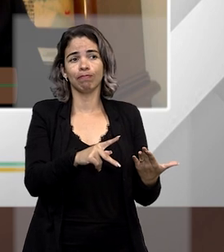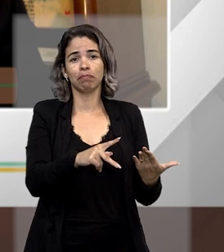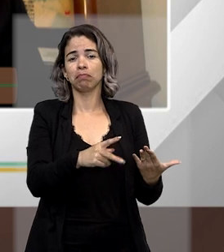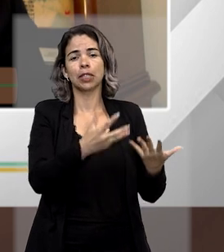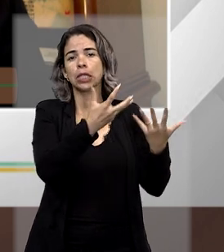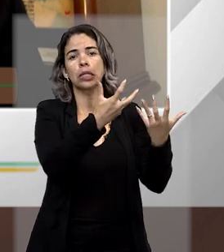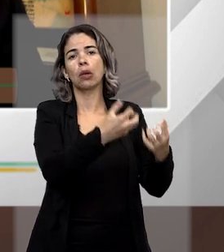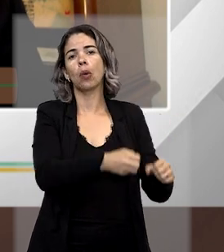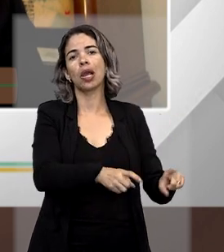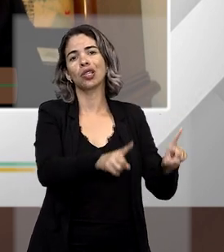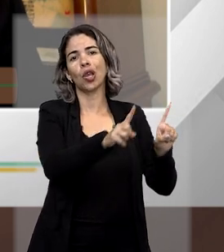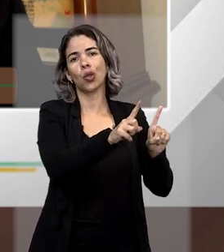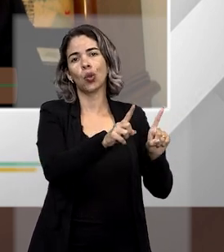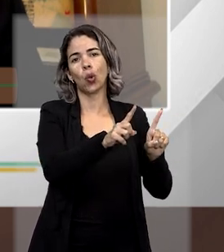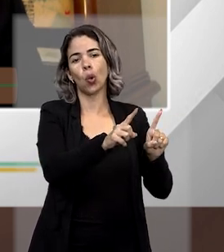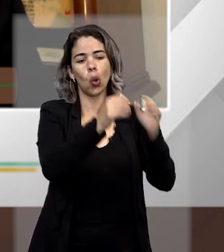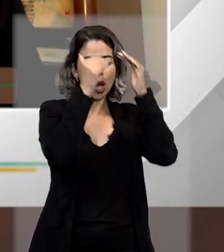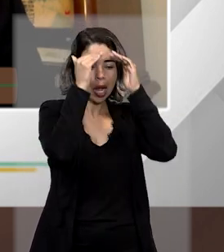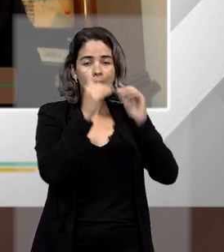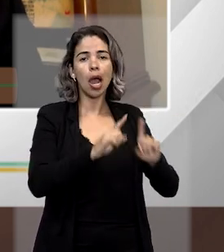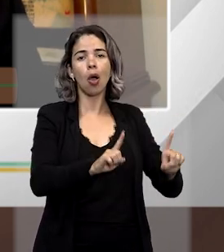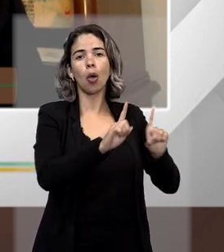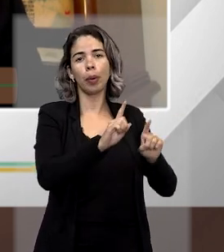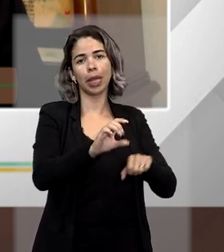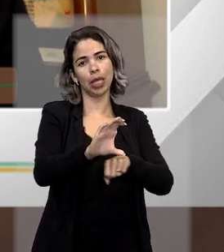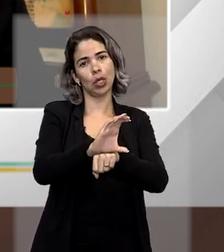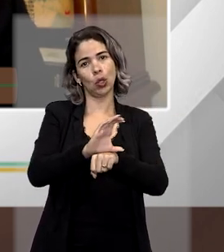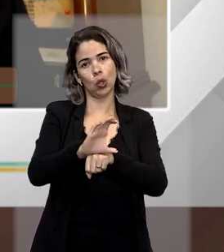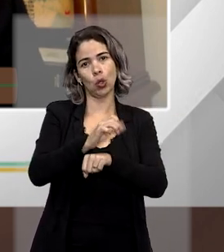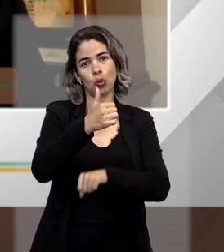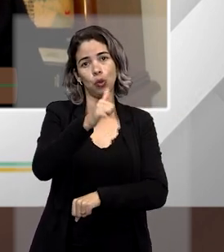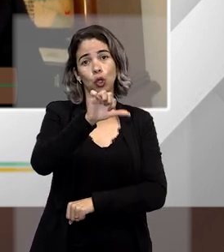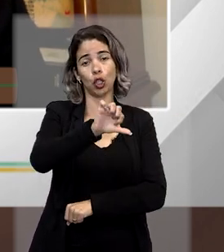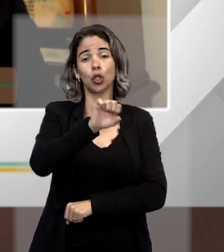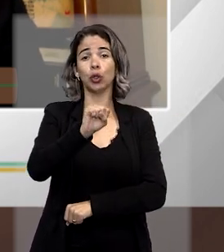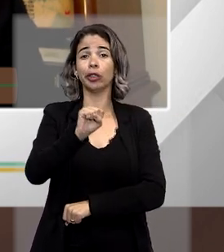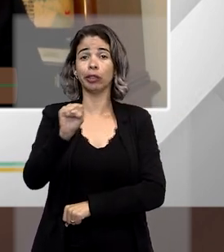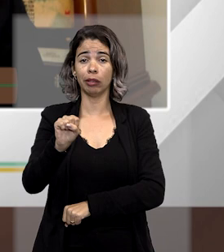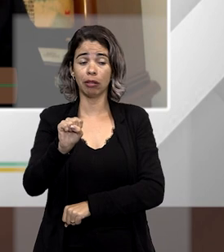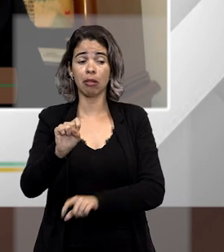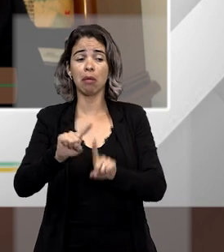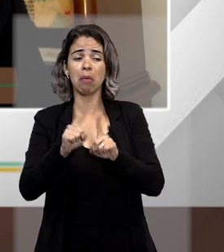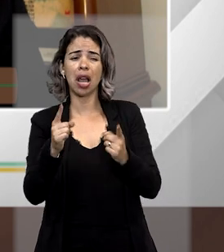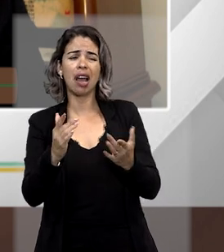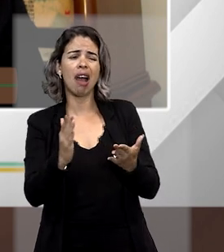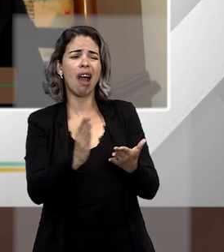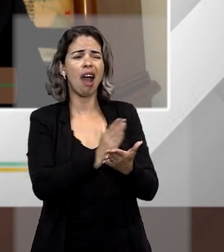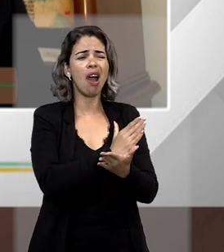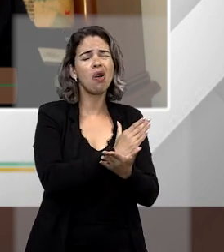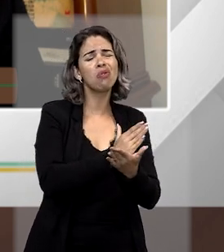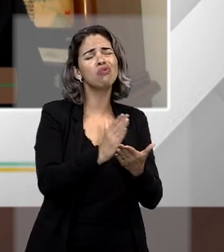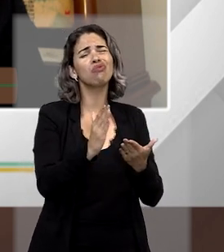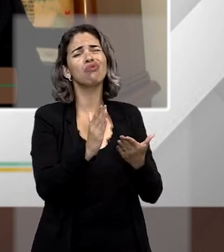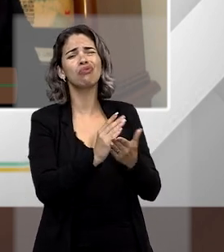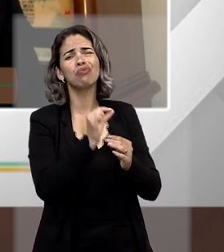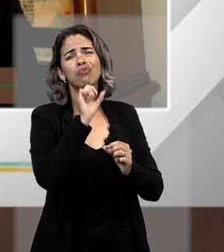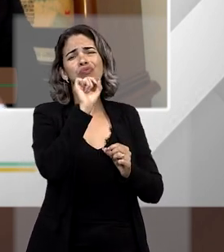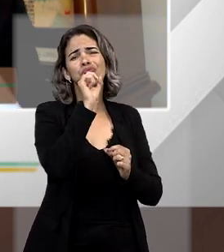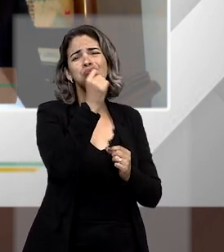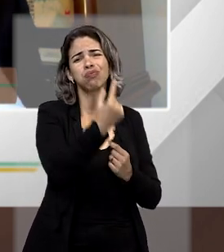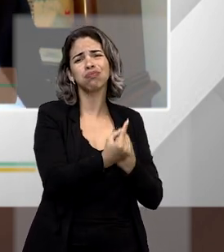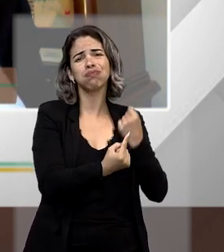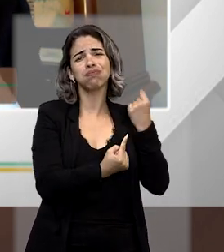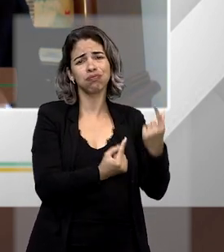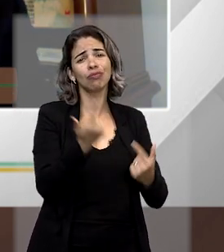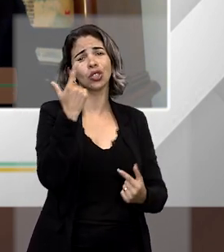recepção pela Constituição de 88, no restante ela poderia ainda ser aplicada. Isso